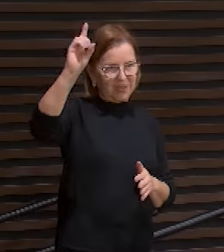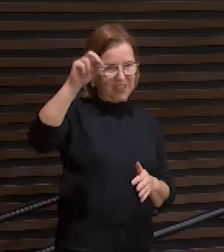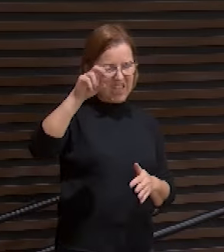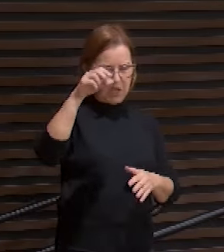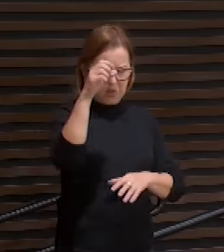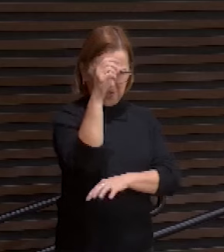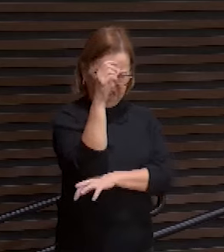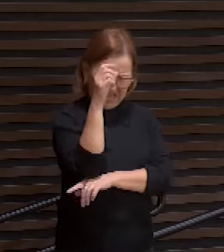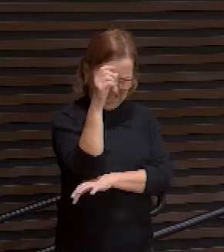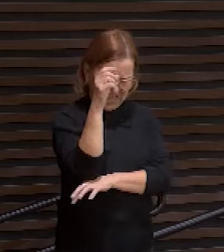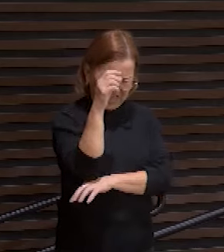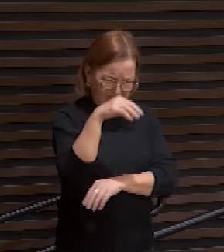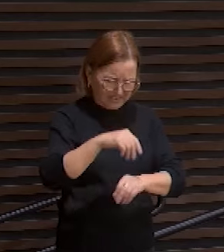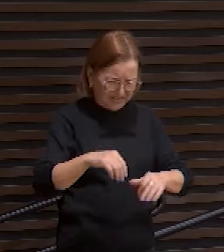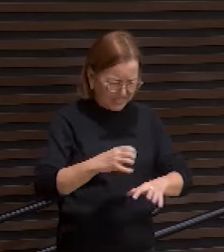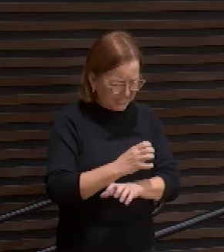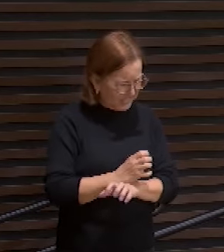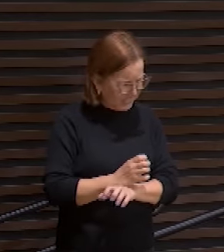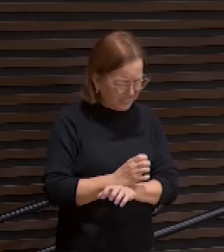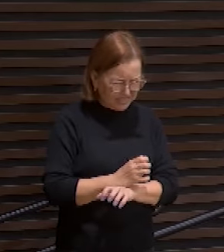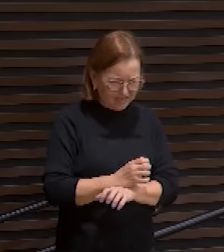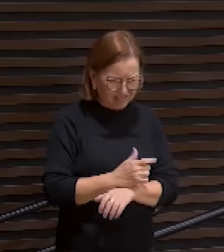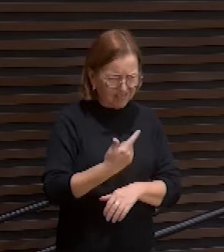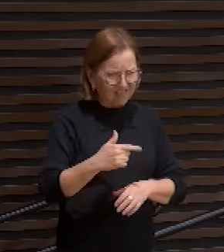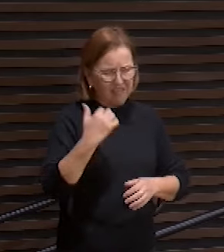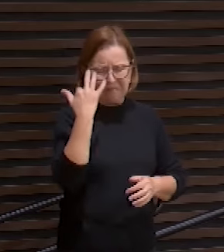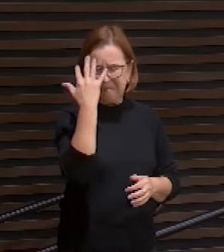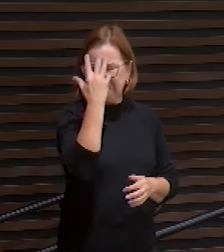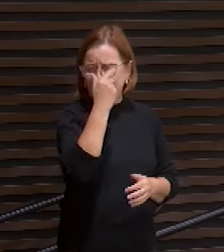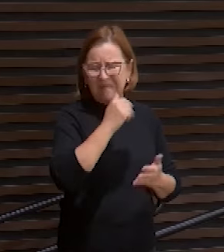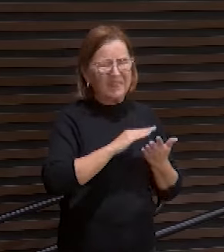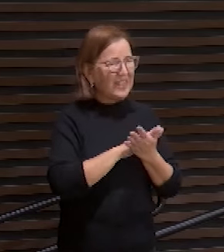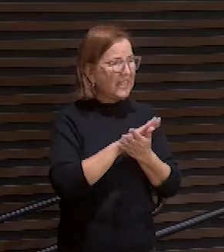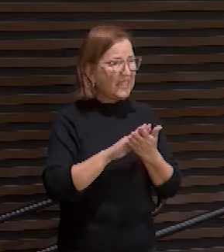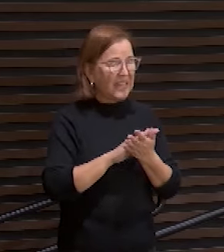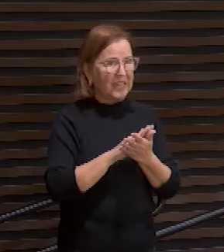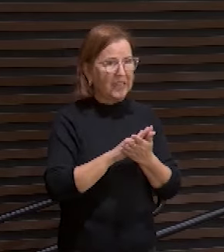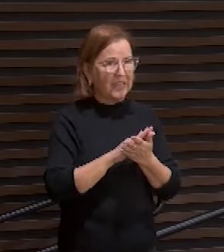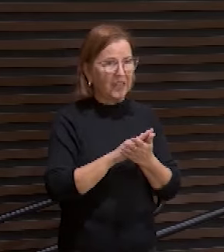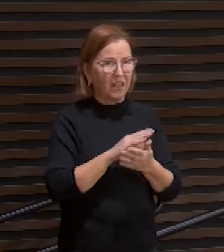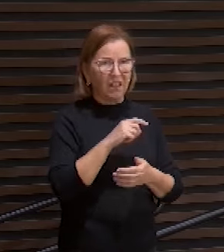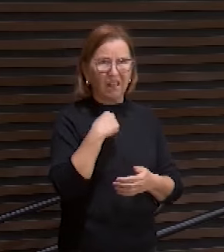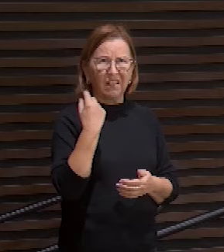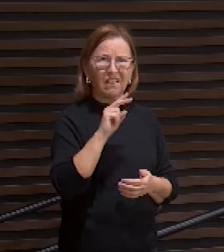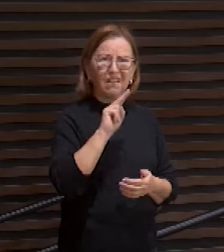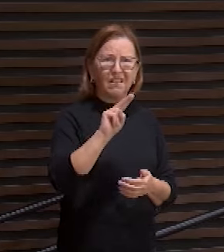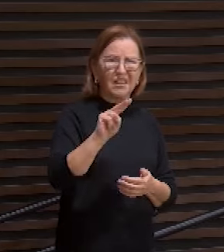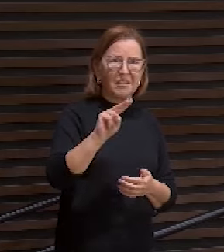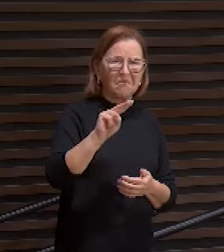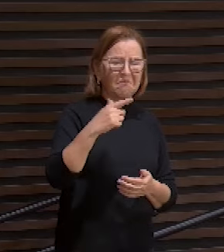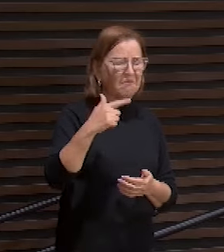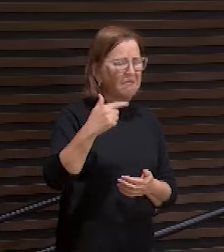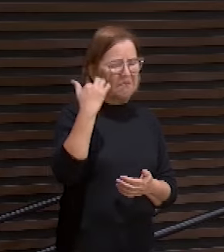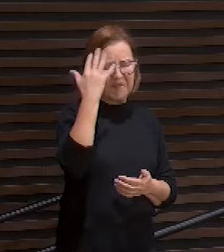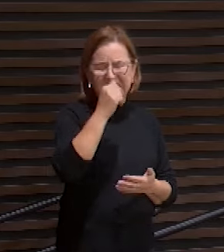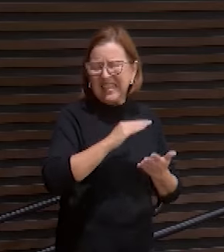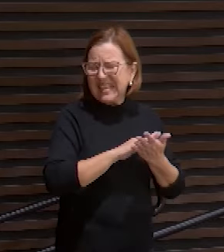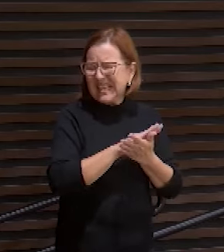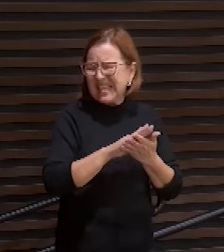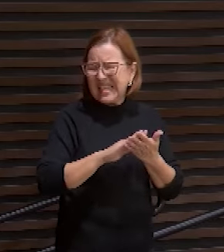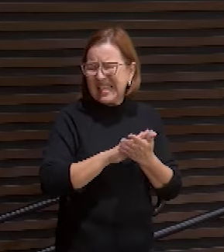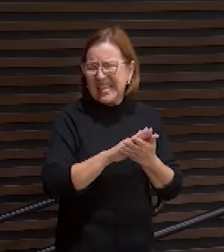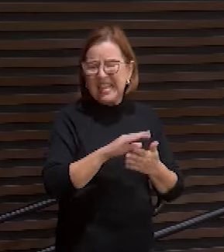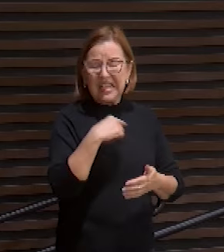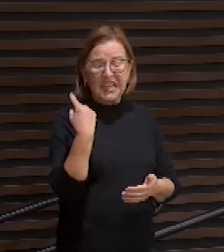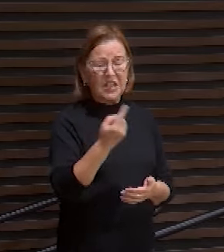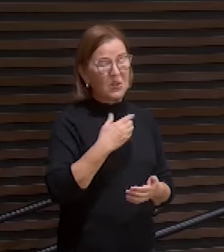terra seca. Não tinha aparência nem formosura. Olhamos-lo, mas nenhuma beleza havia que nos agradasse.